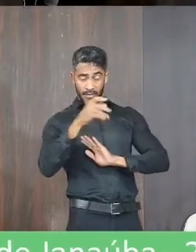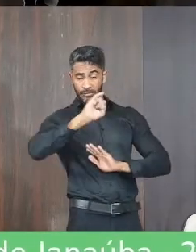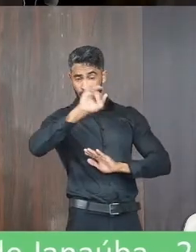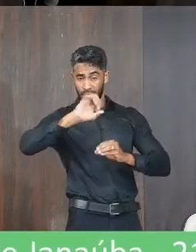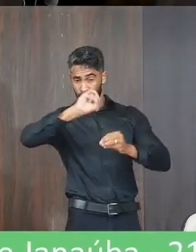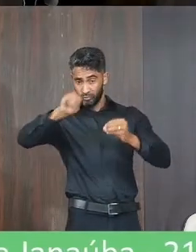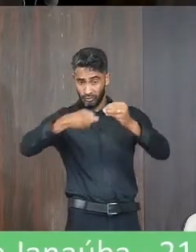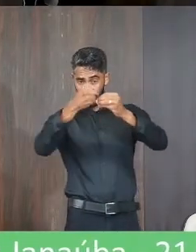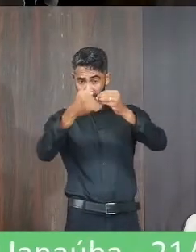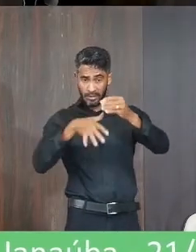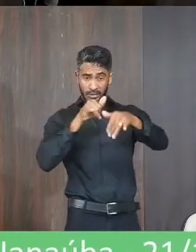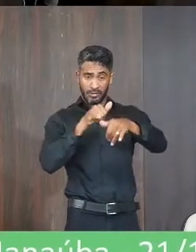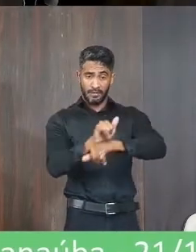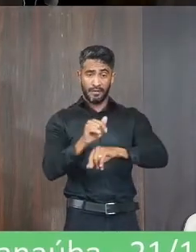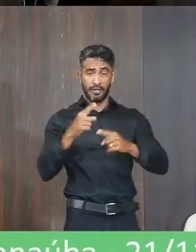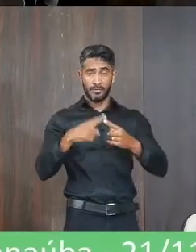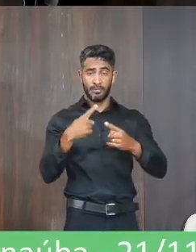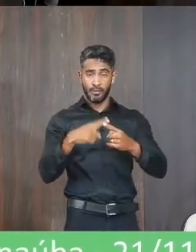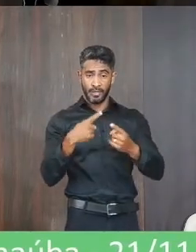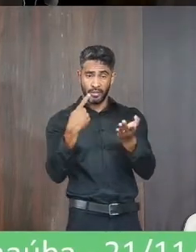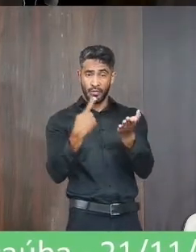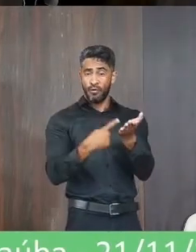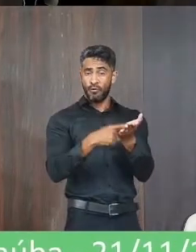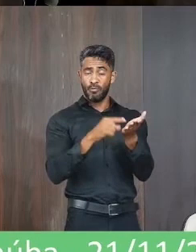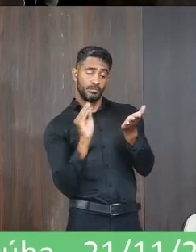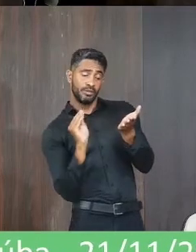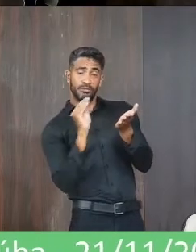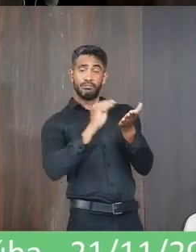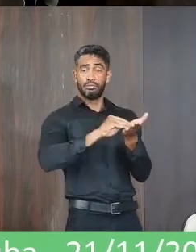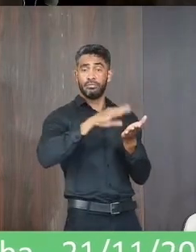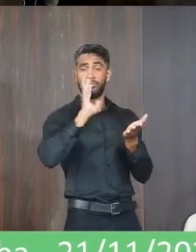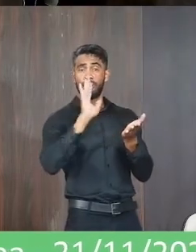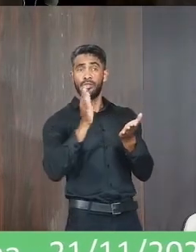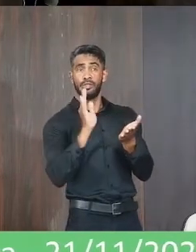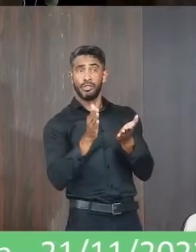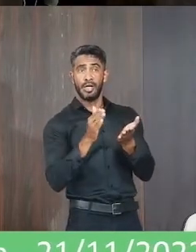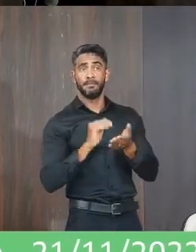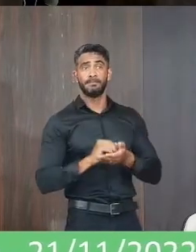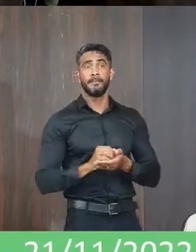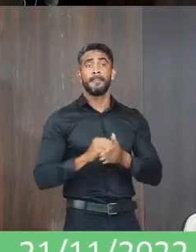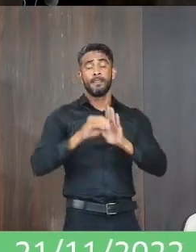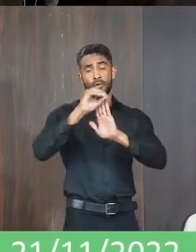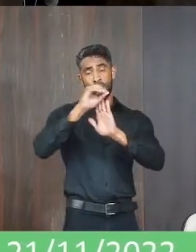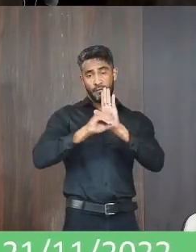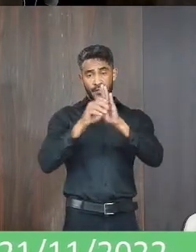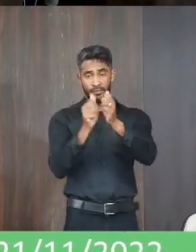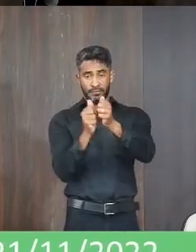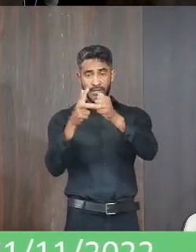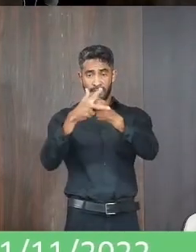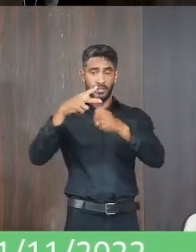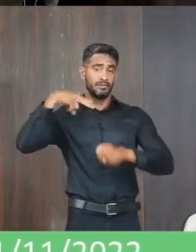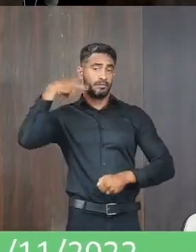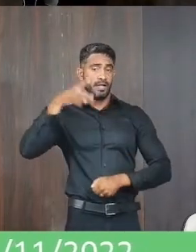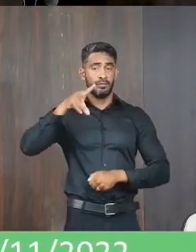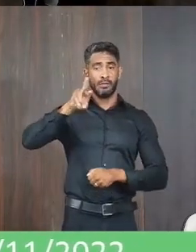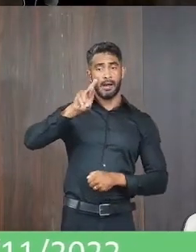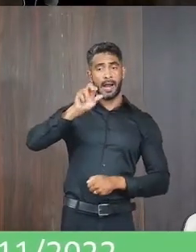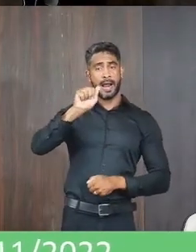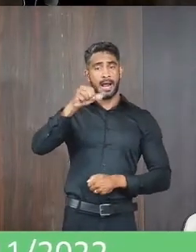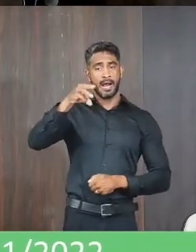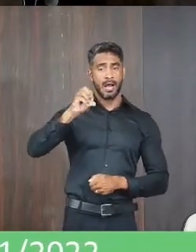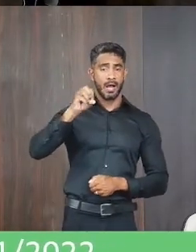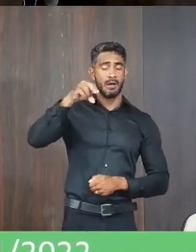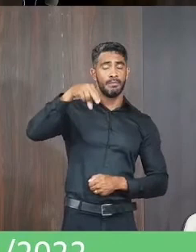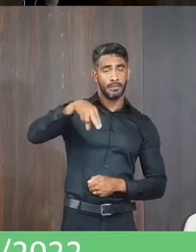justificando a sua ausência por motivo de compromisso previamente agendado. Ofício do gabinete do vereador Ramon Alexandre